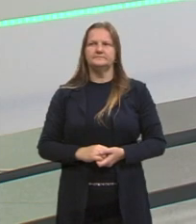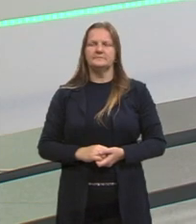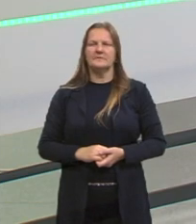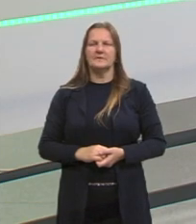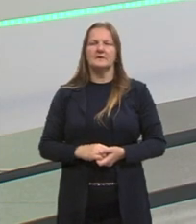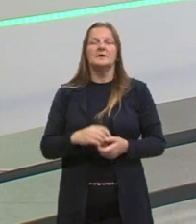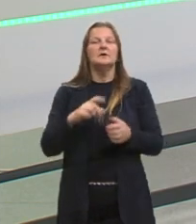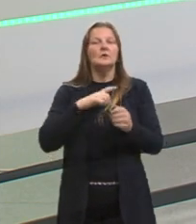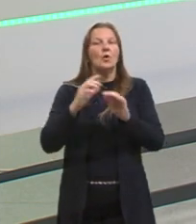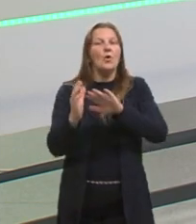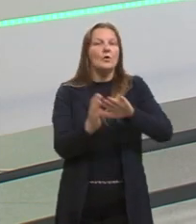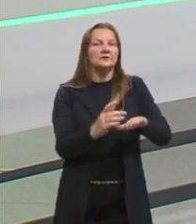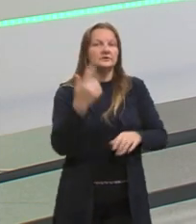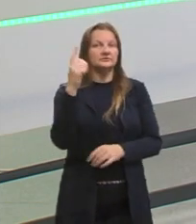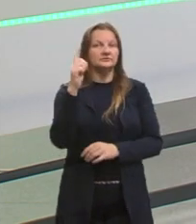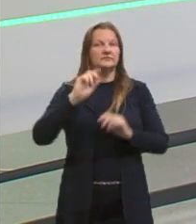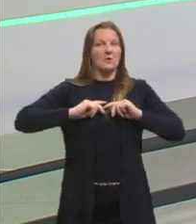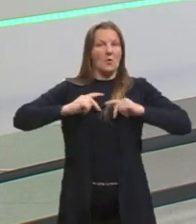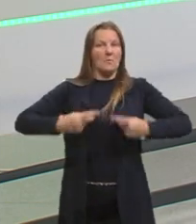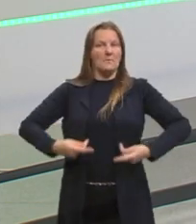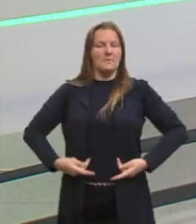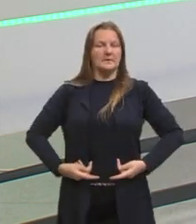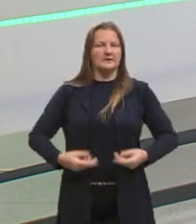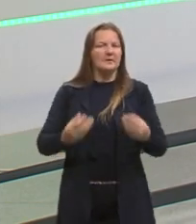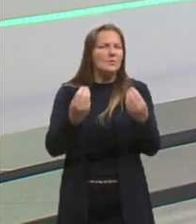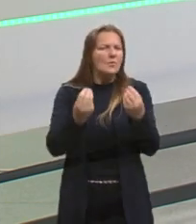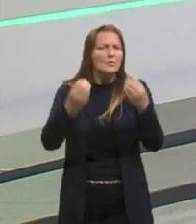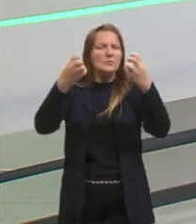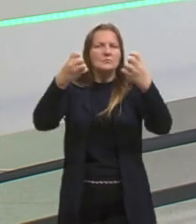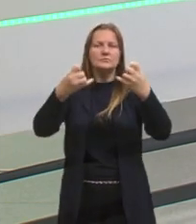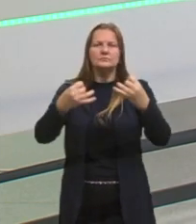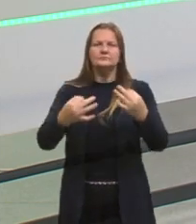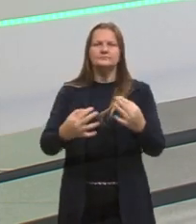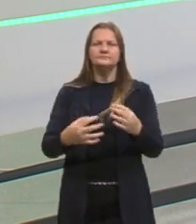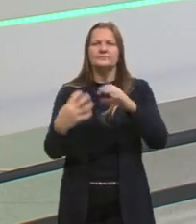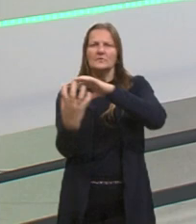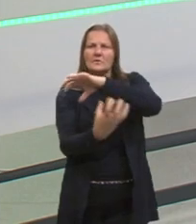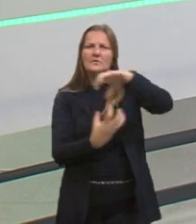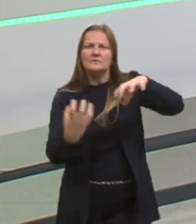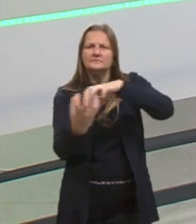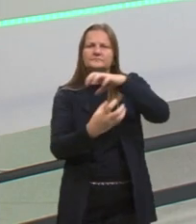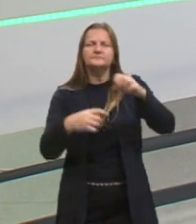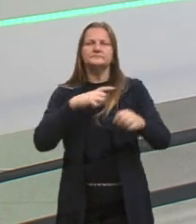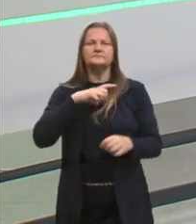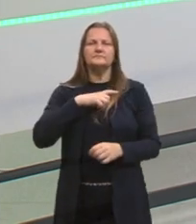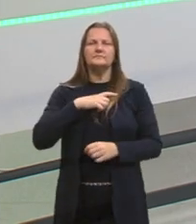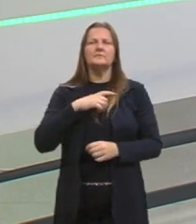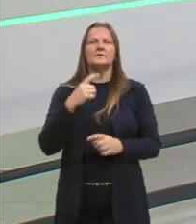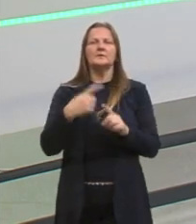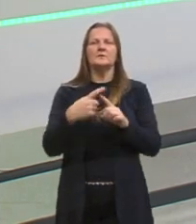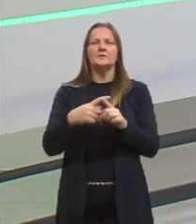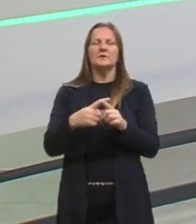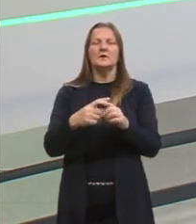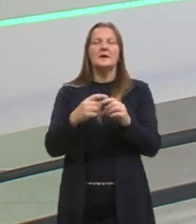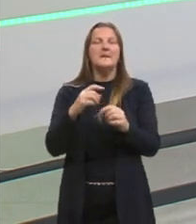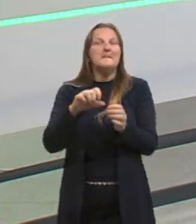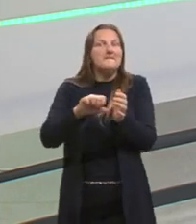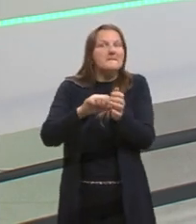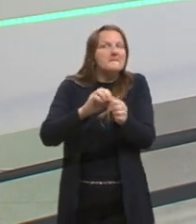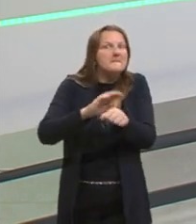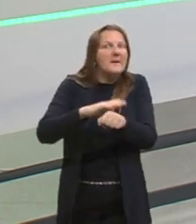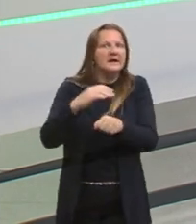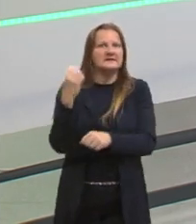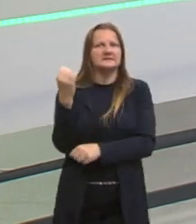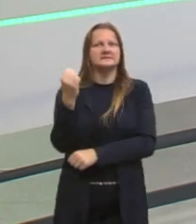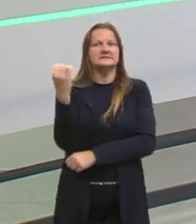humana, tá? A grande questão das revoluções que nós tivemos é a grande revolução, é a revolução industrial, tá, agorizado?